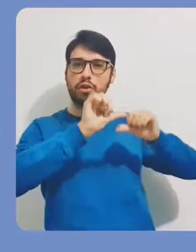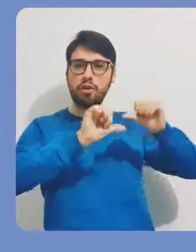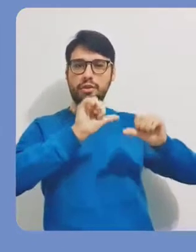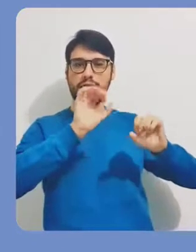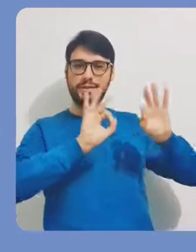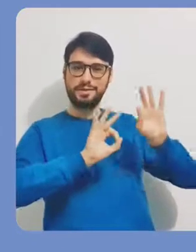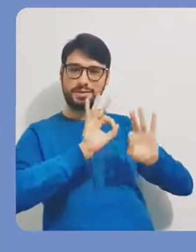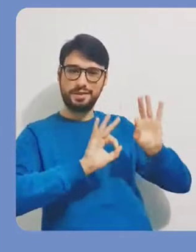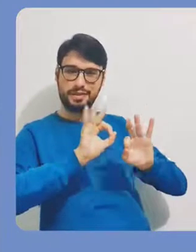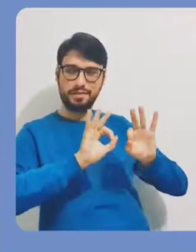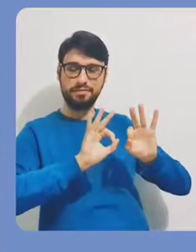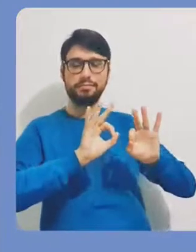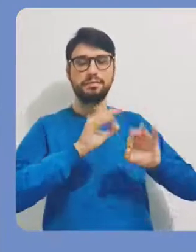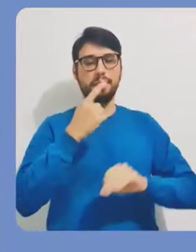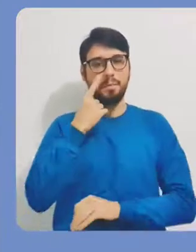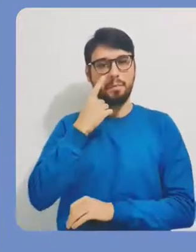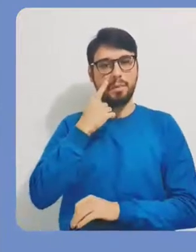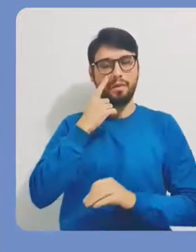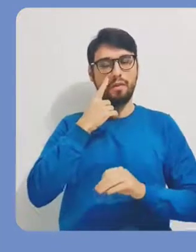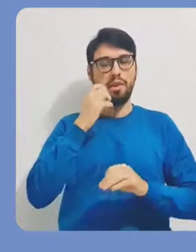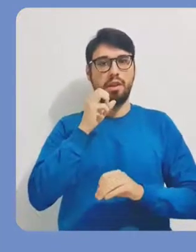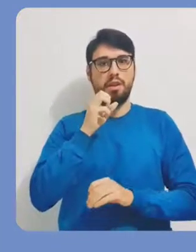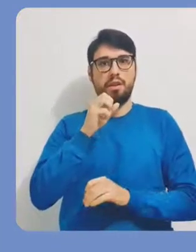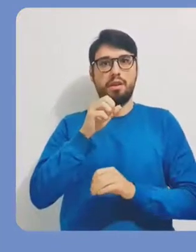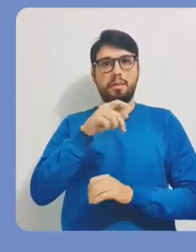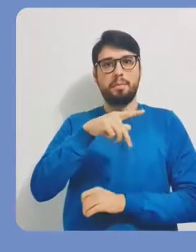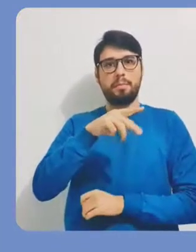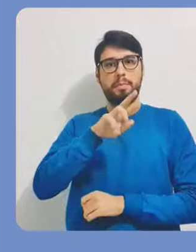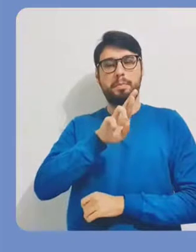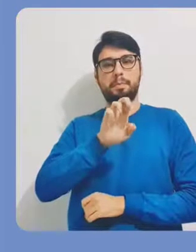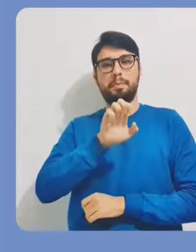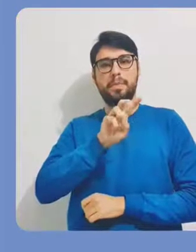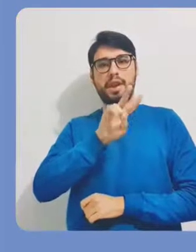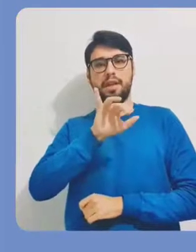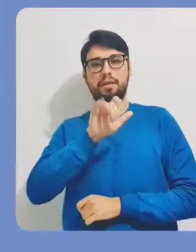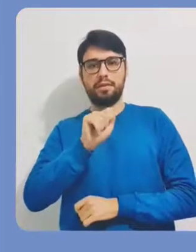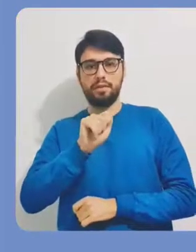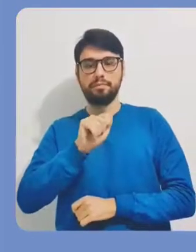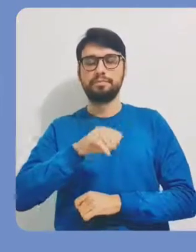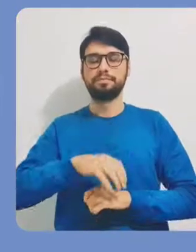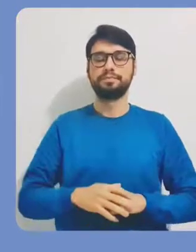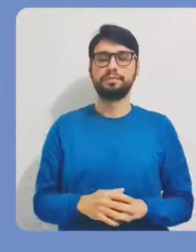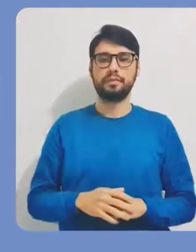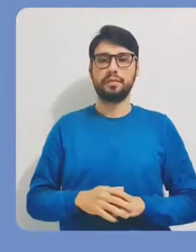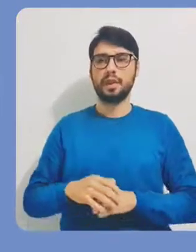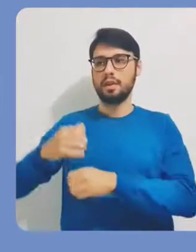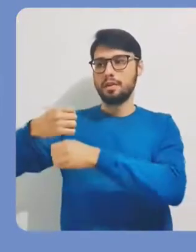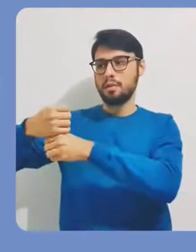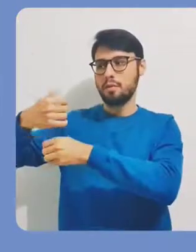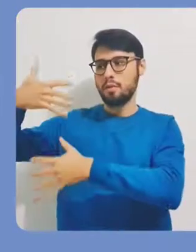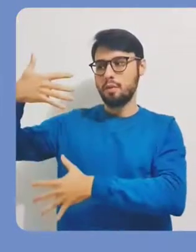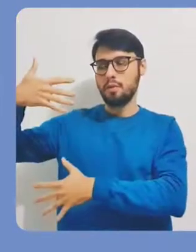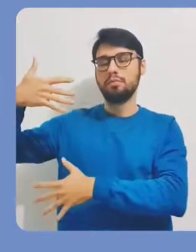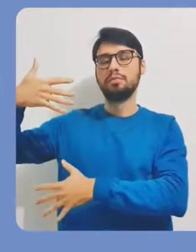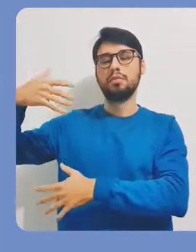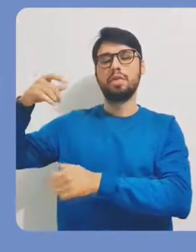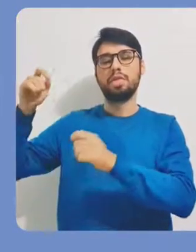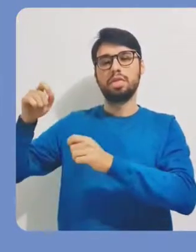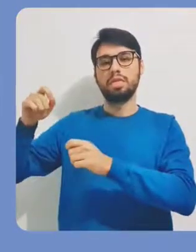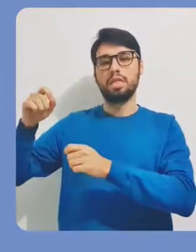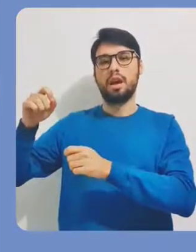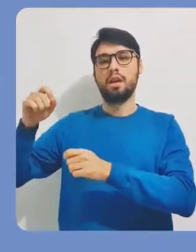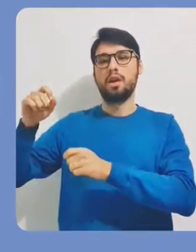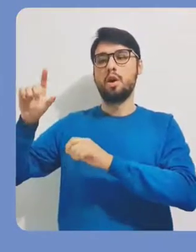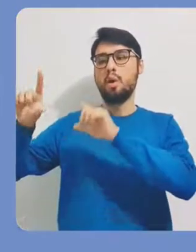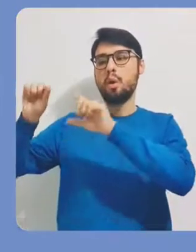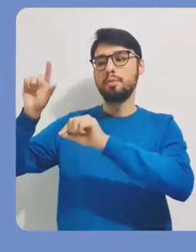visualização prévia de todas as alterações que vão ser feitas. As alterações que a gente vai realizar, elas estão